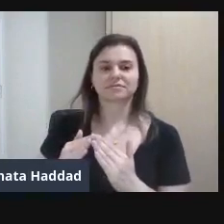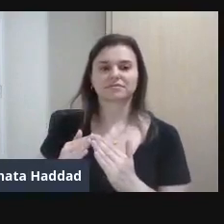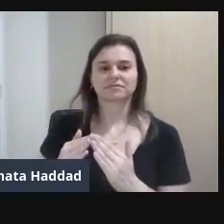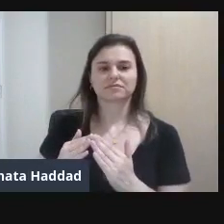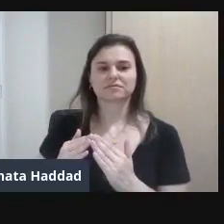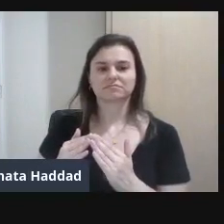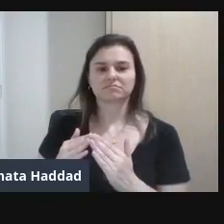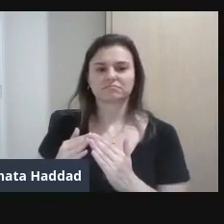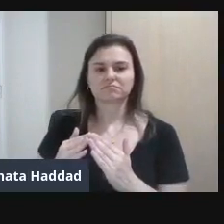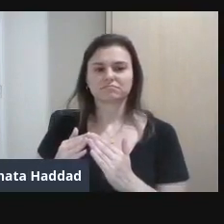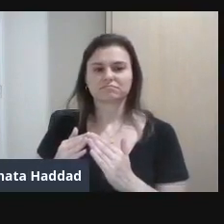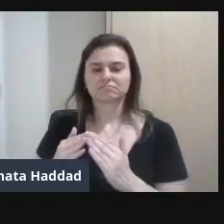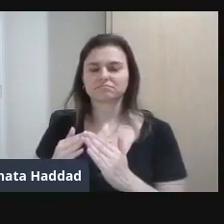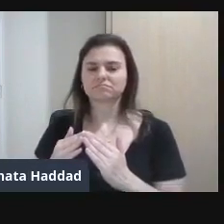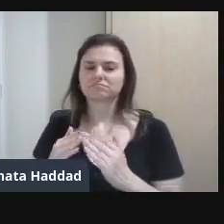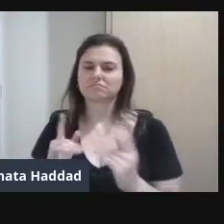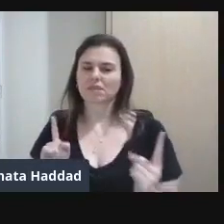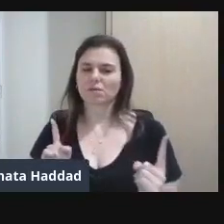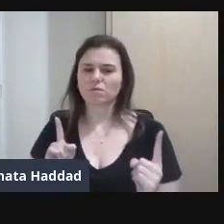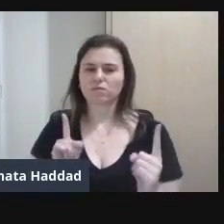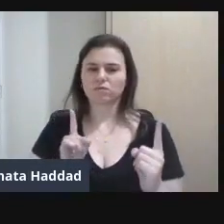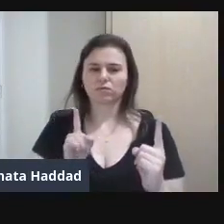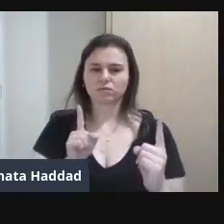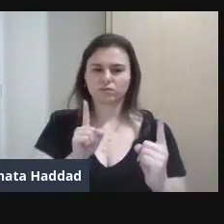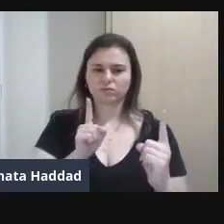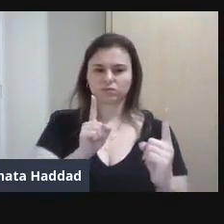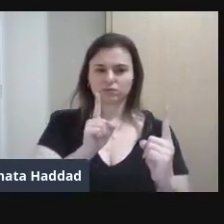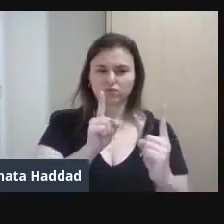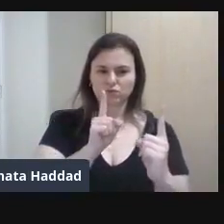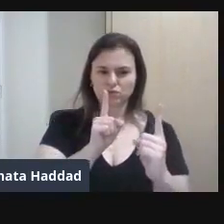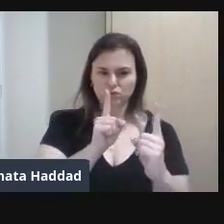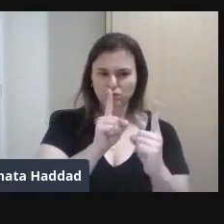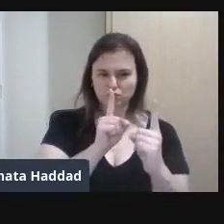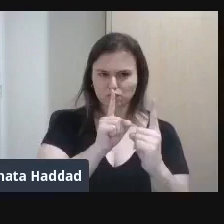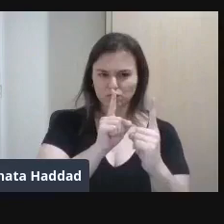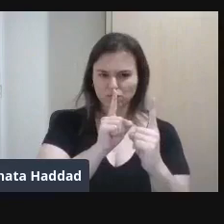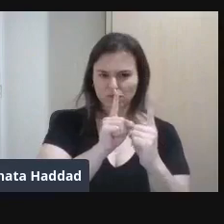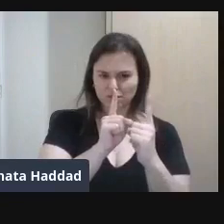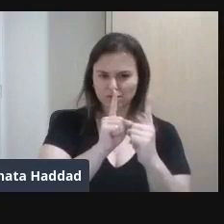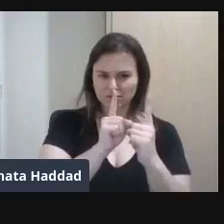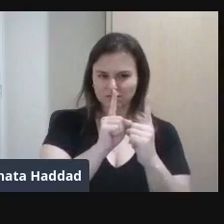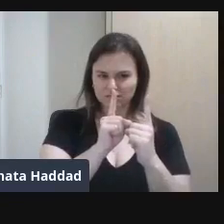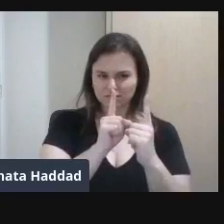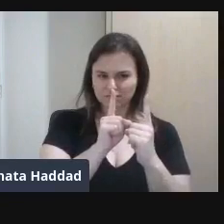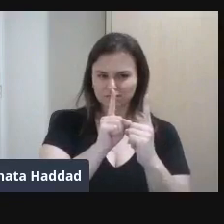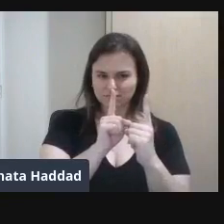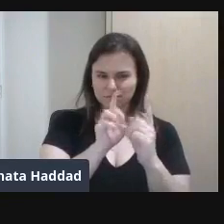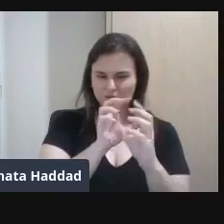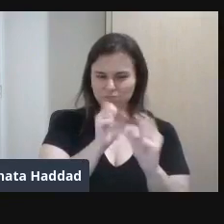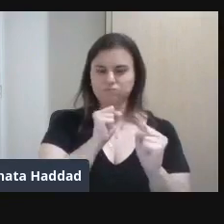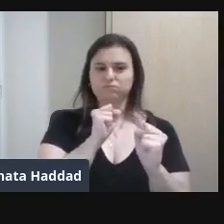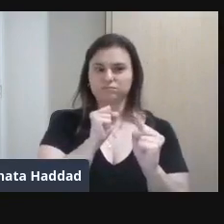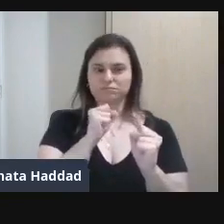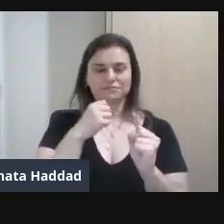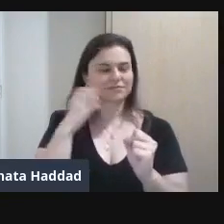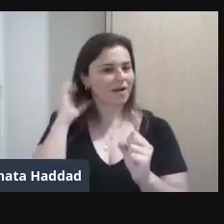aproximou Dela Chegou mais perto Muito perto E tosquia Olhos Cabelos